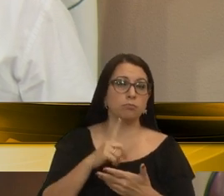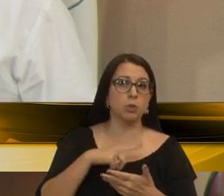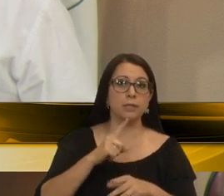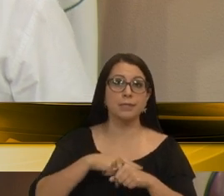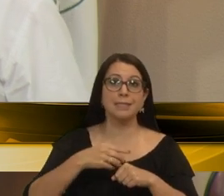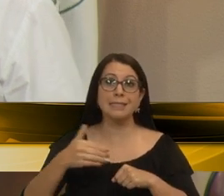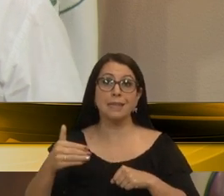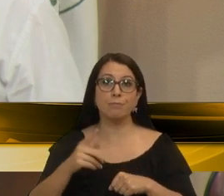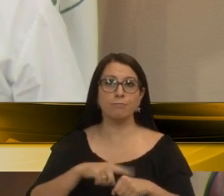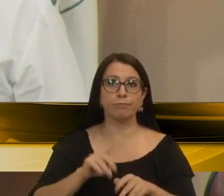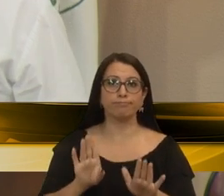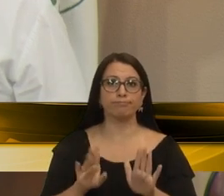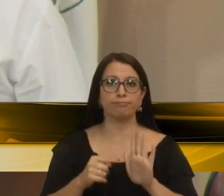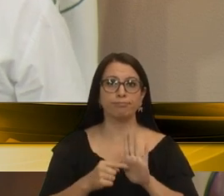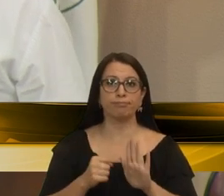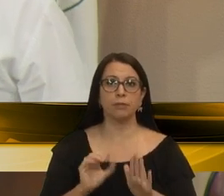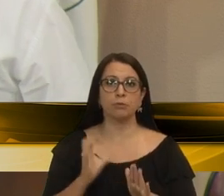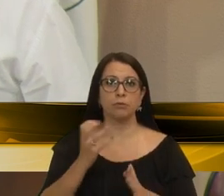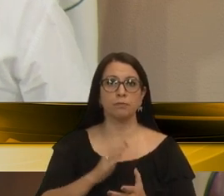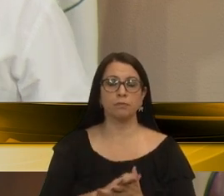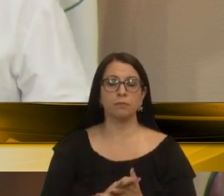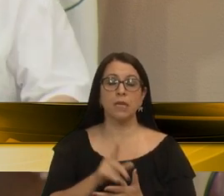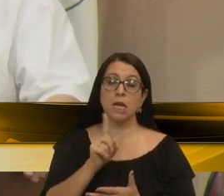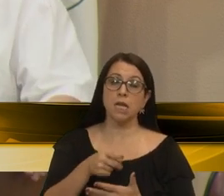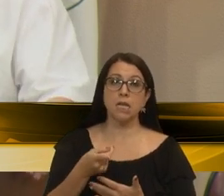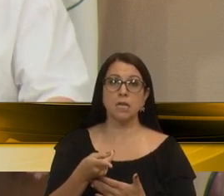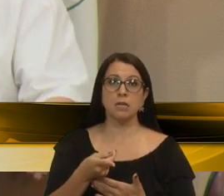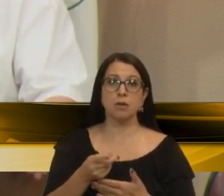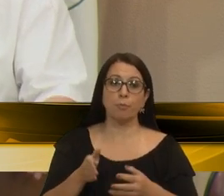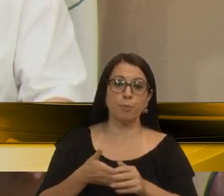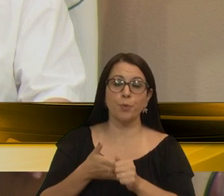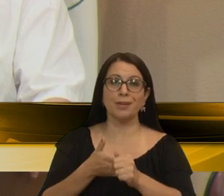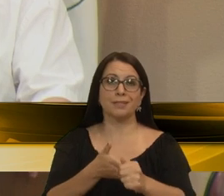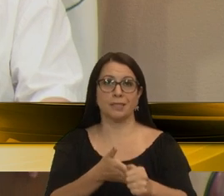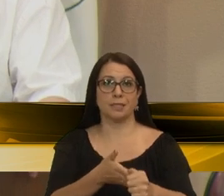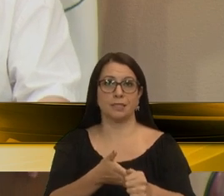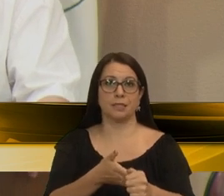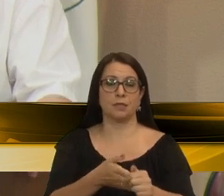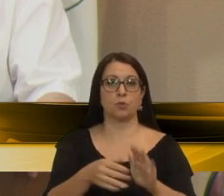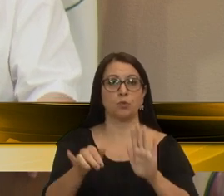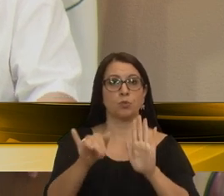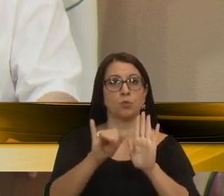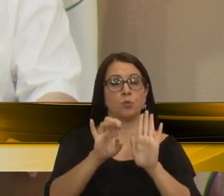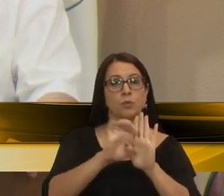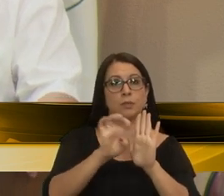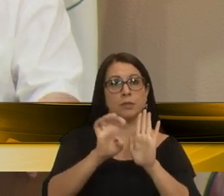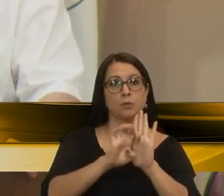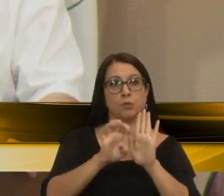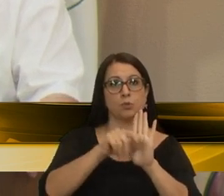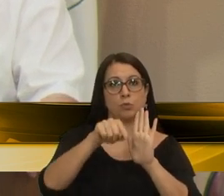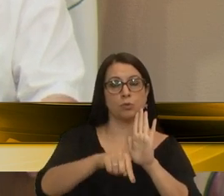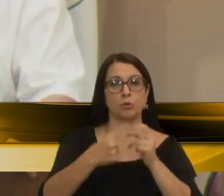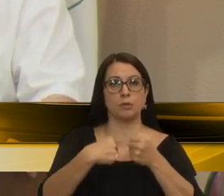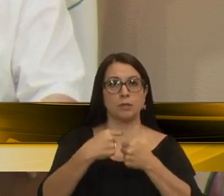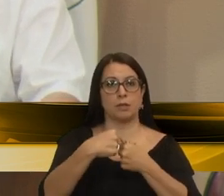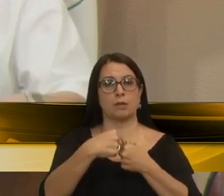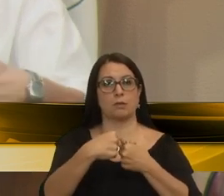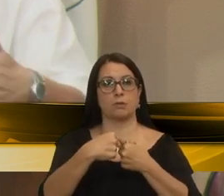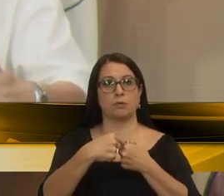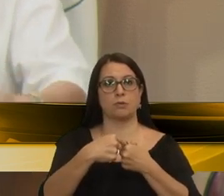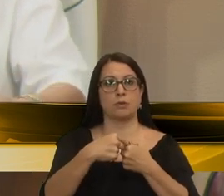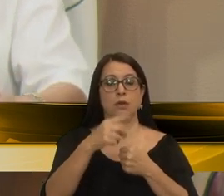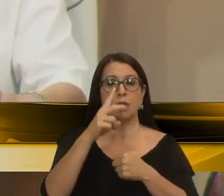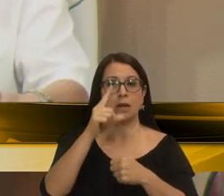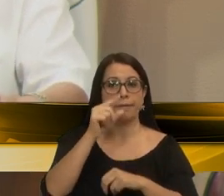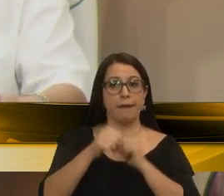tempo determinado para acontecer. Ela é uma orientação, a nível do Estatuto das Cidades, do ponto de vista de que, a